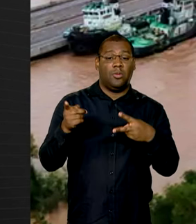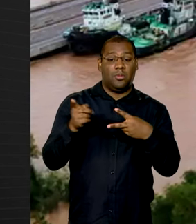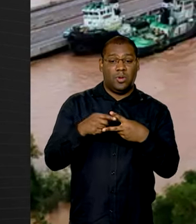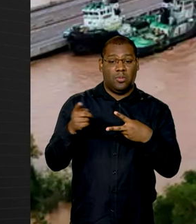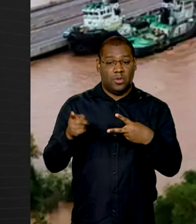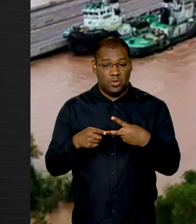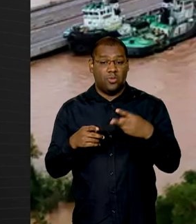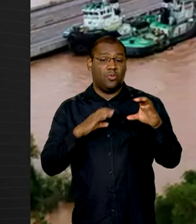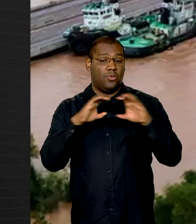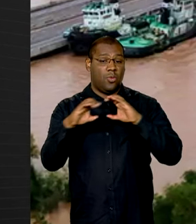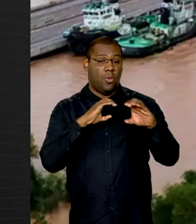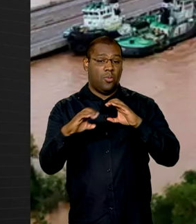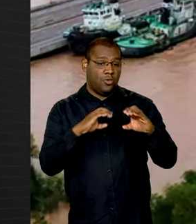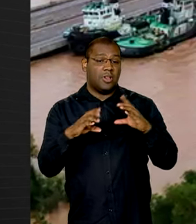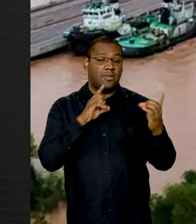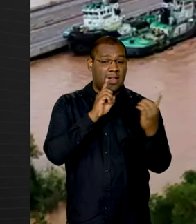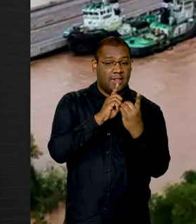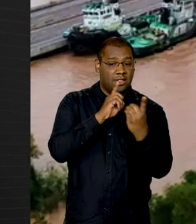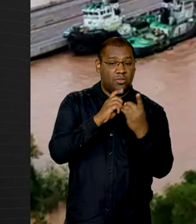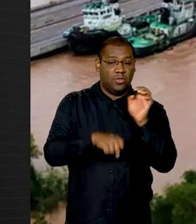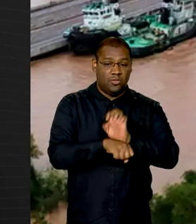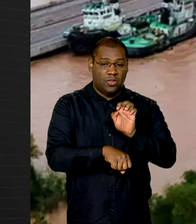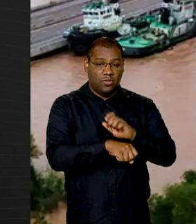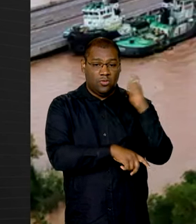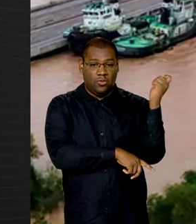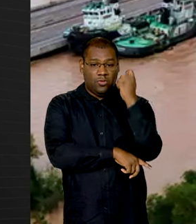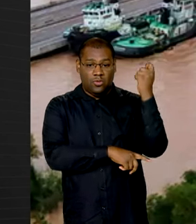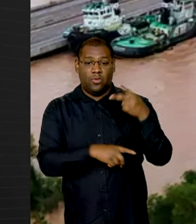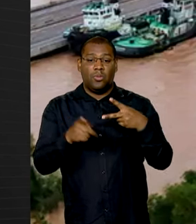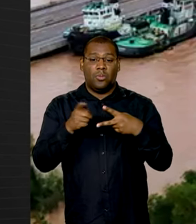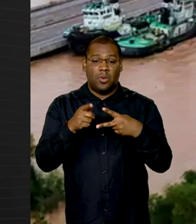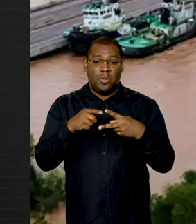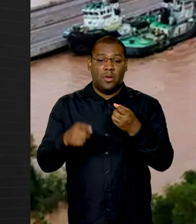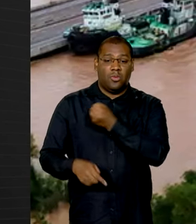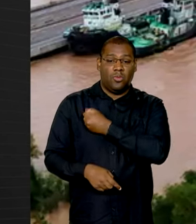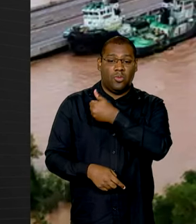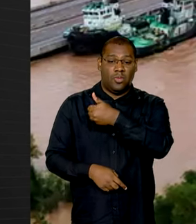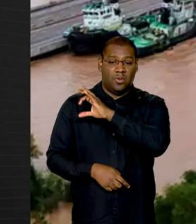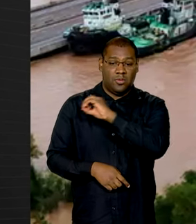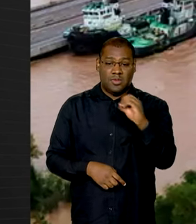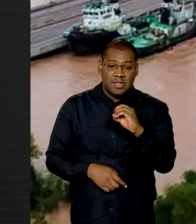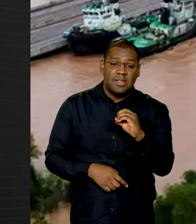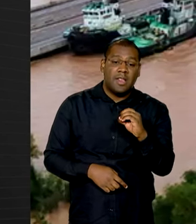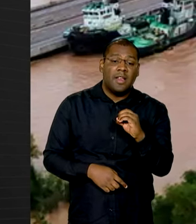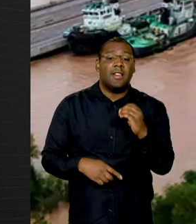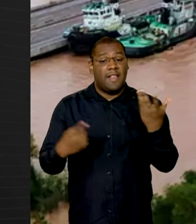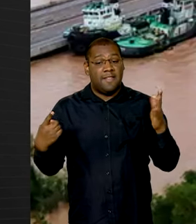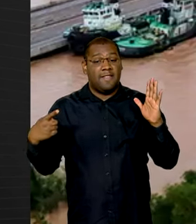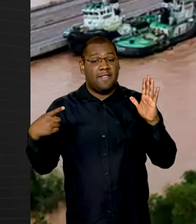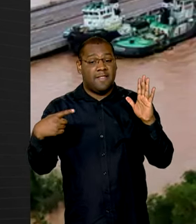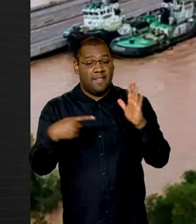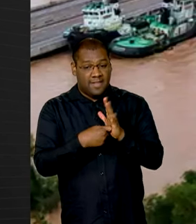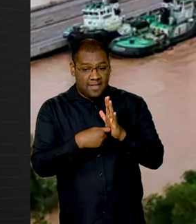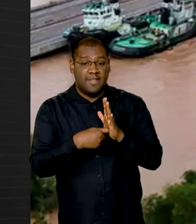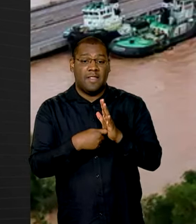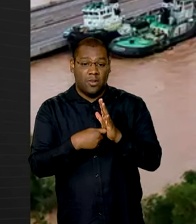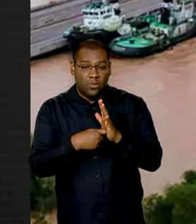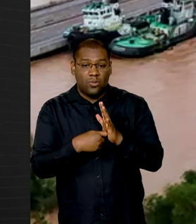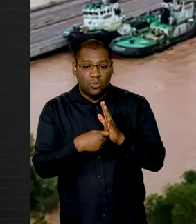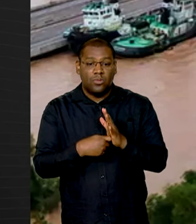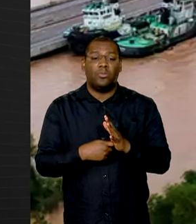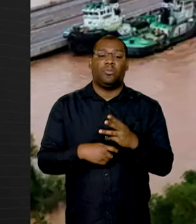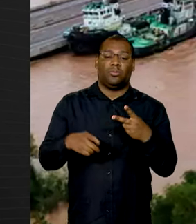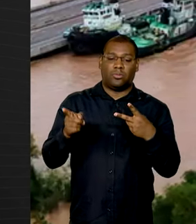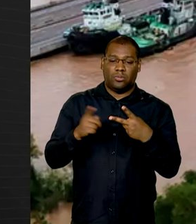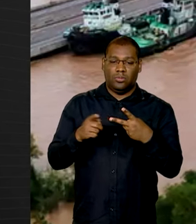Disque 100 para atender o Estado. O primeiro para demandas e denúncias de violações de direitos em geral das vítimas. Outro